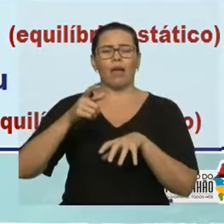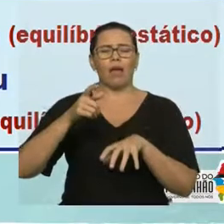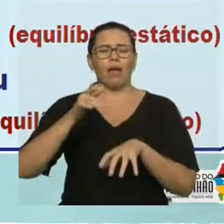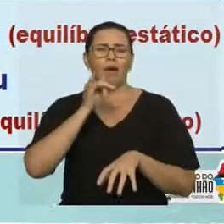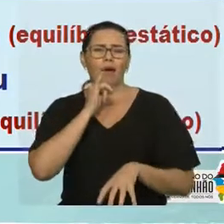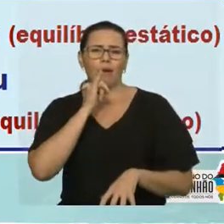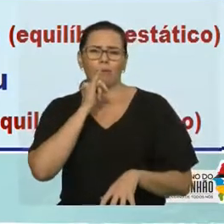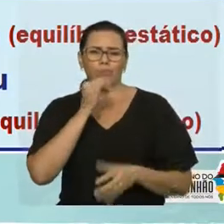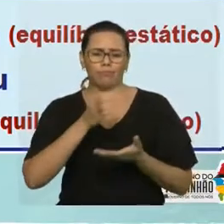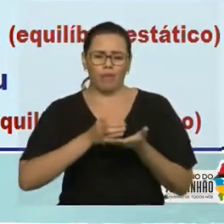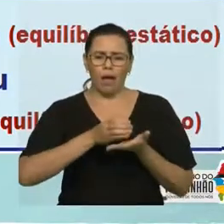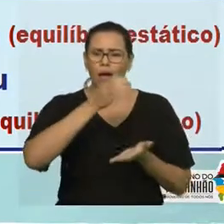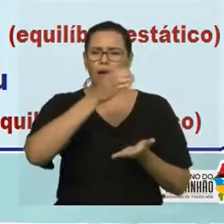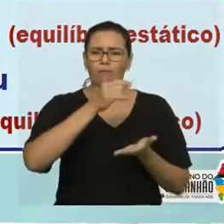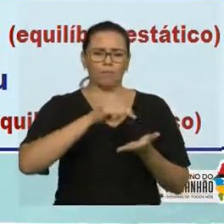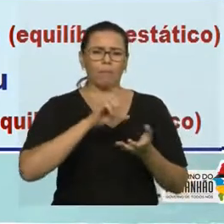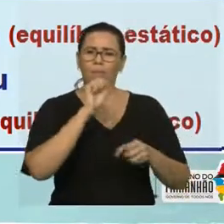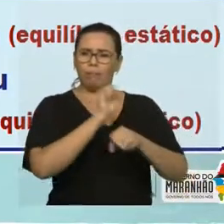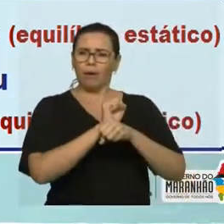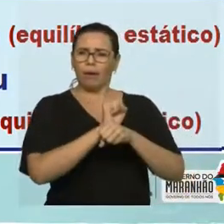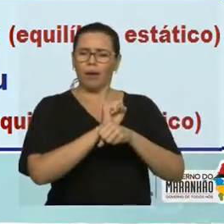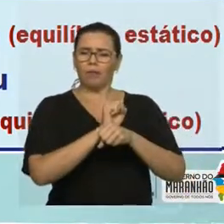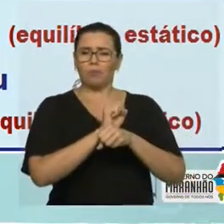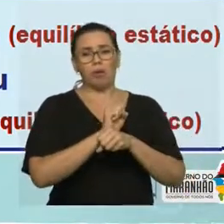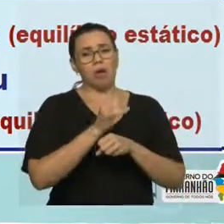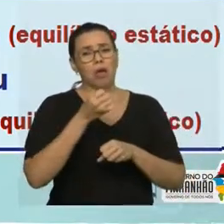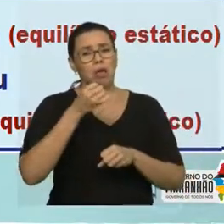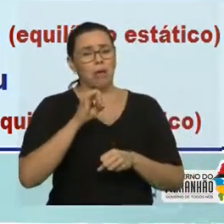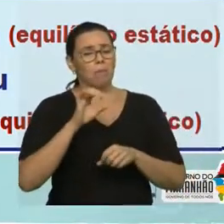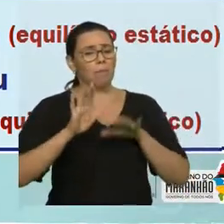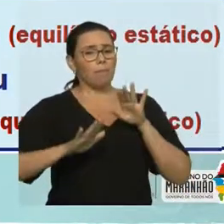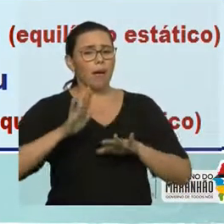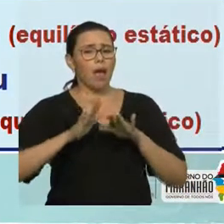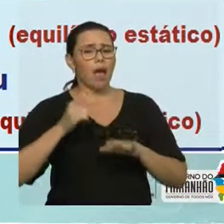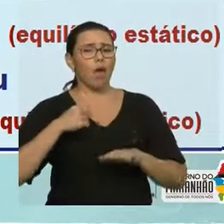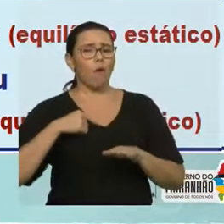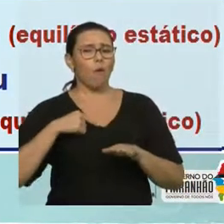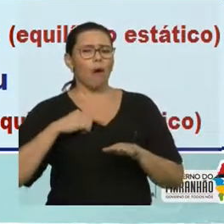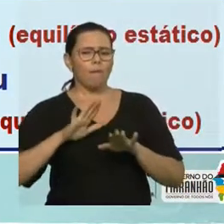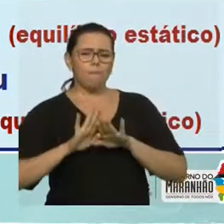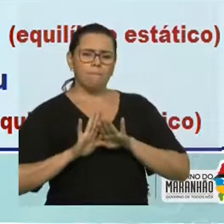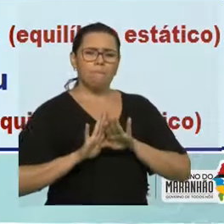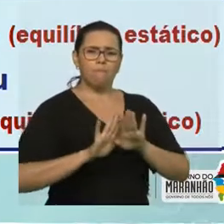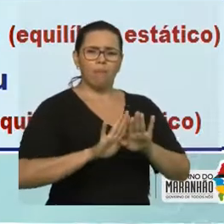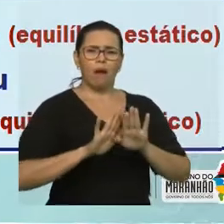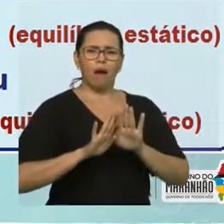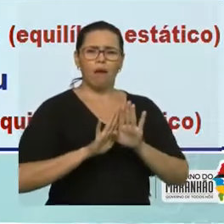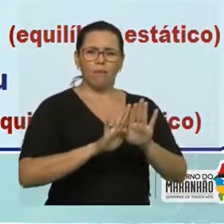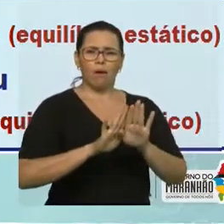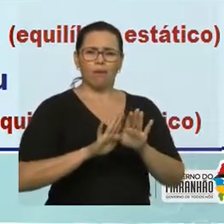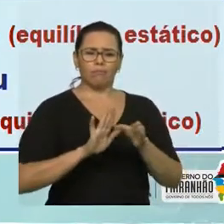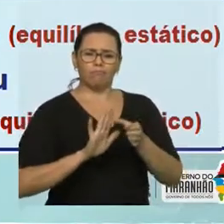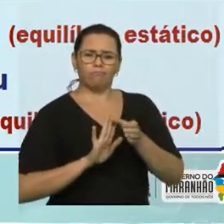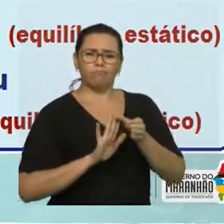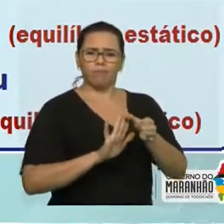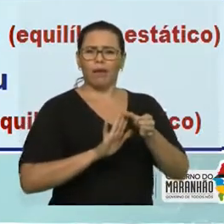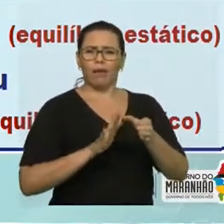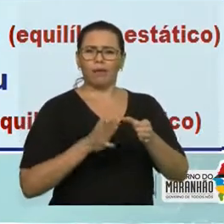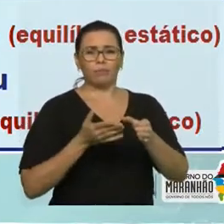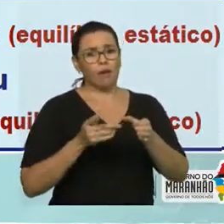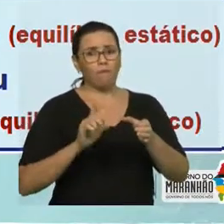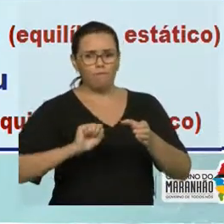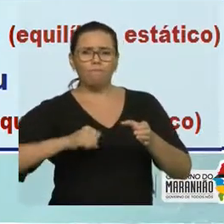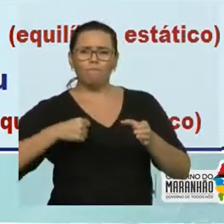e quebre aquela situação de equilíbrio, aquela situação de inércia dela, ok? Para MRU, por exemplo, quando você tem